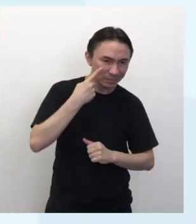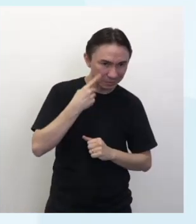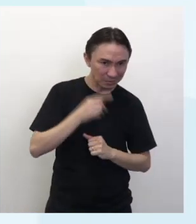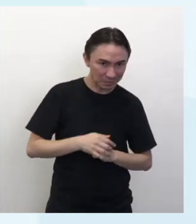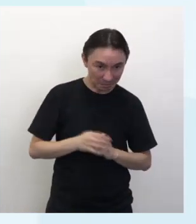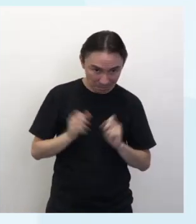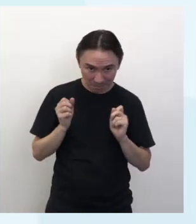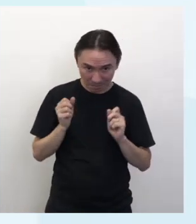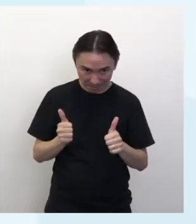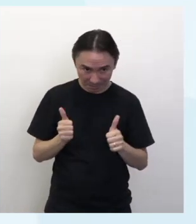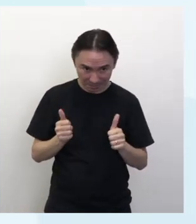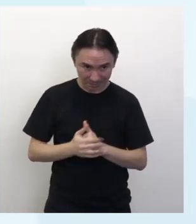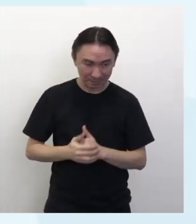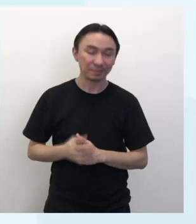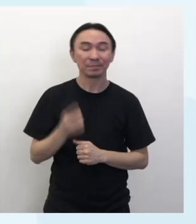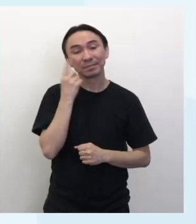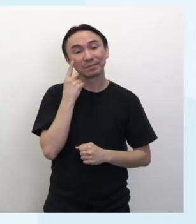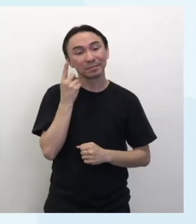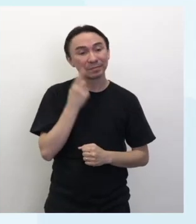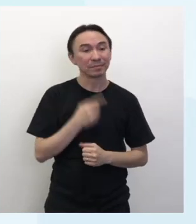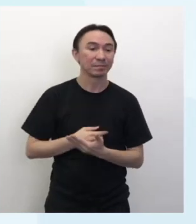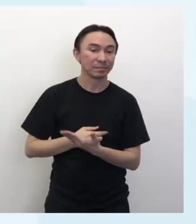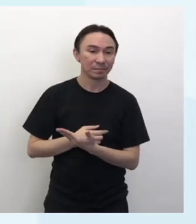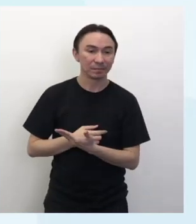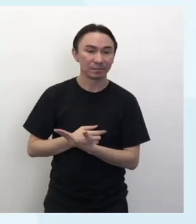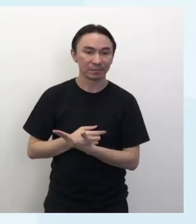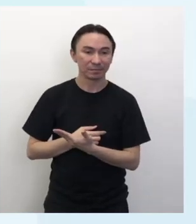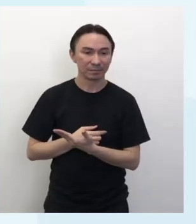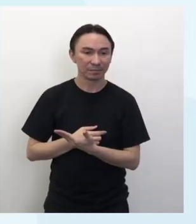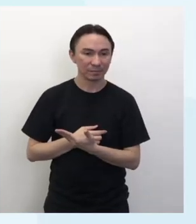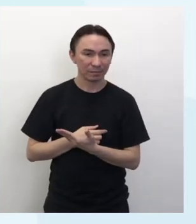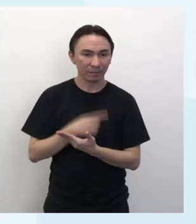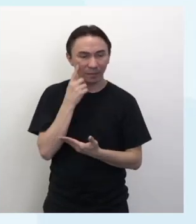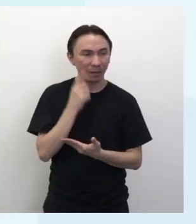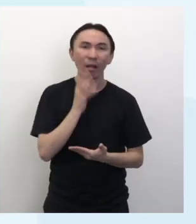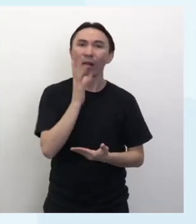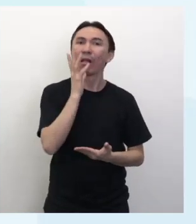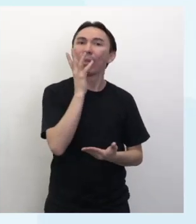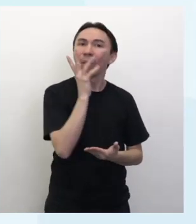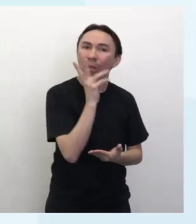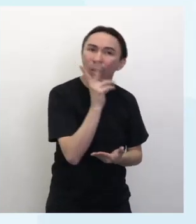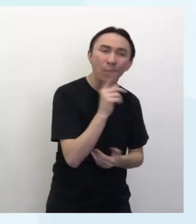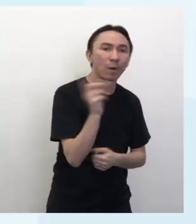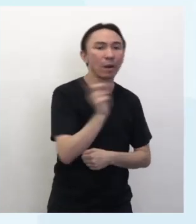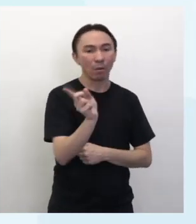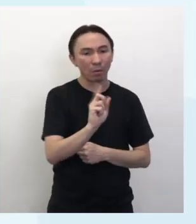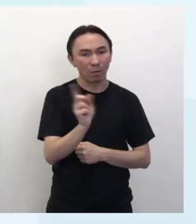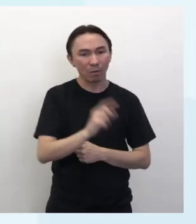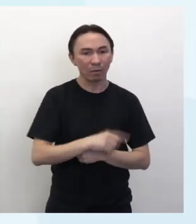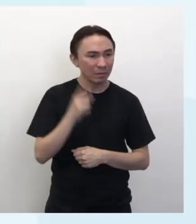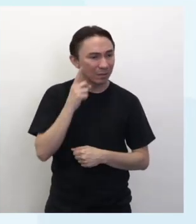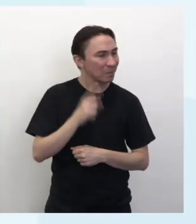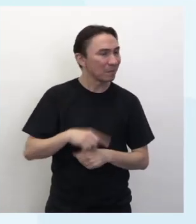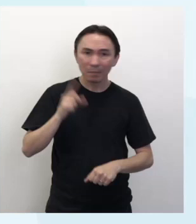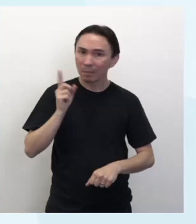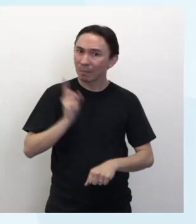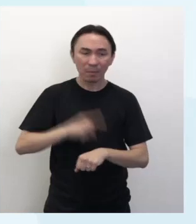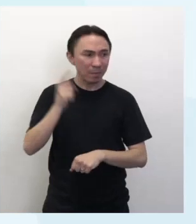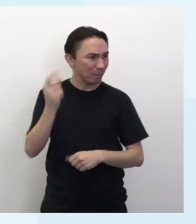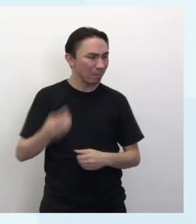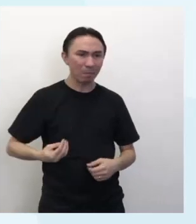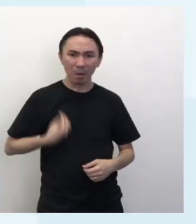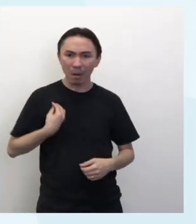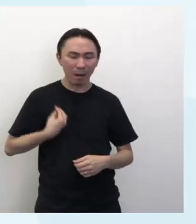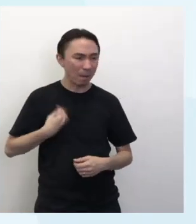Vamos lá então. Não durou muito a evocação. A realidade dominou logo. O